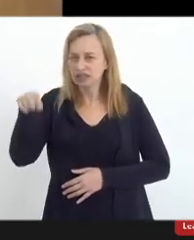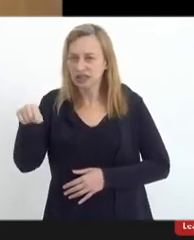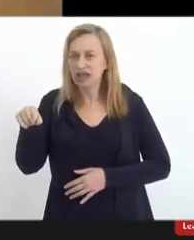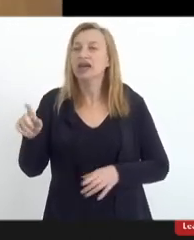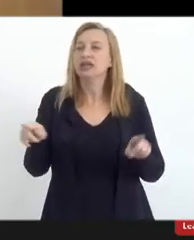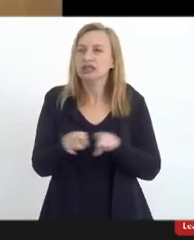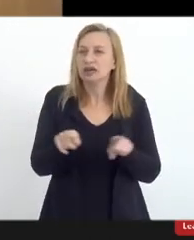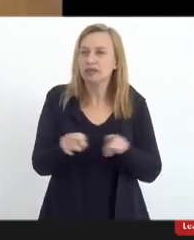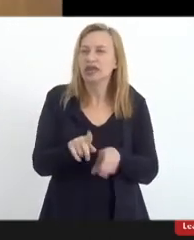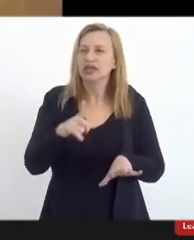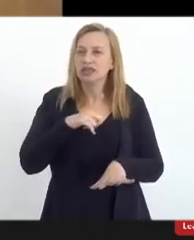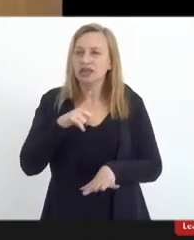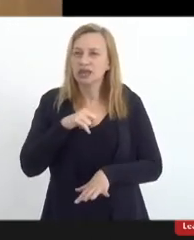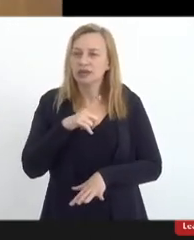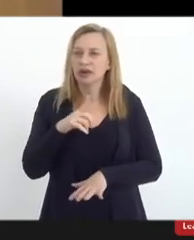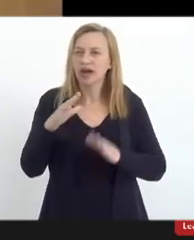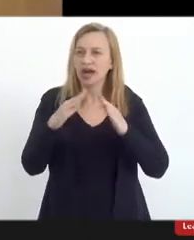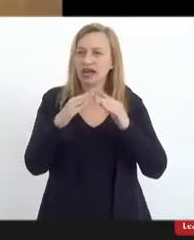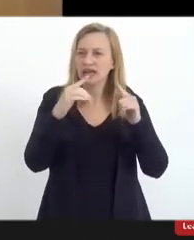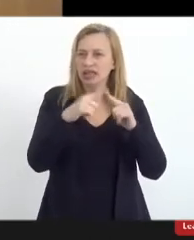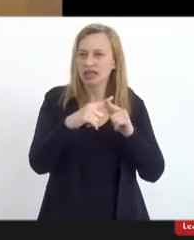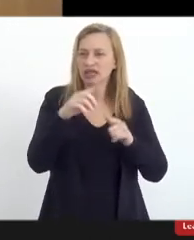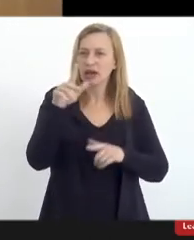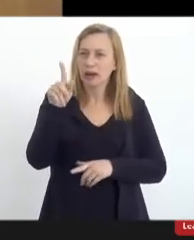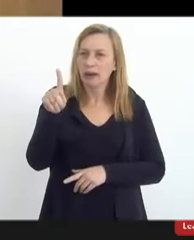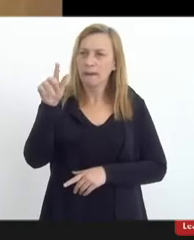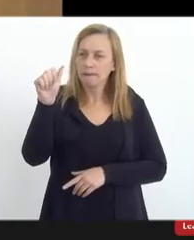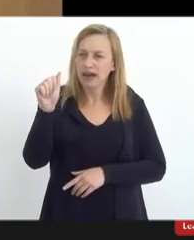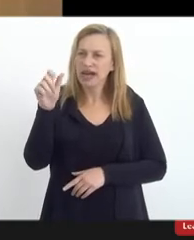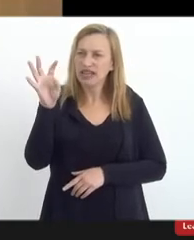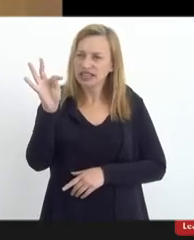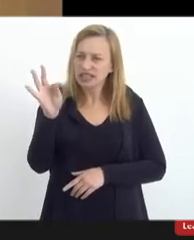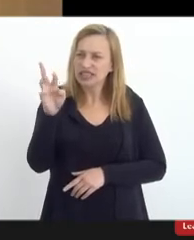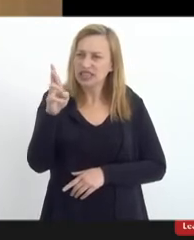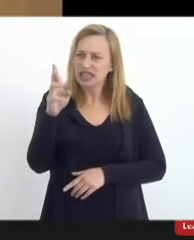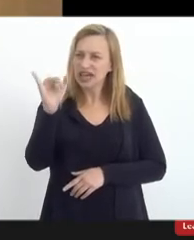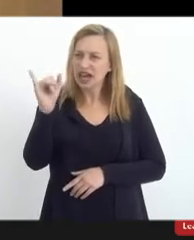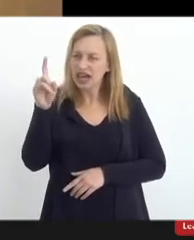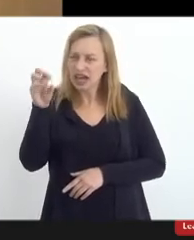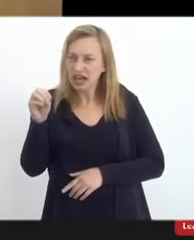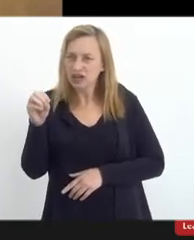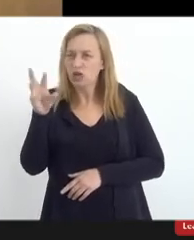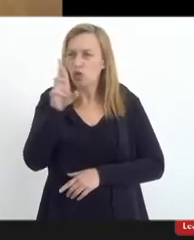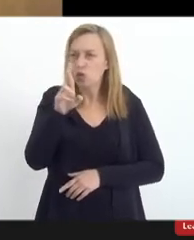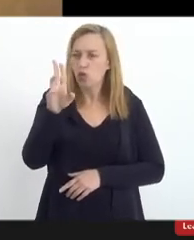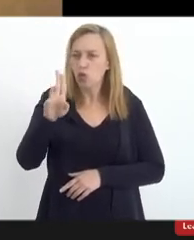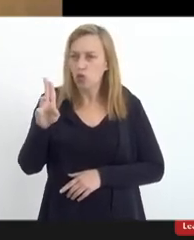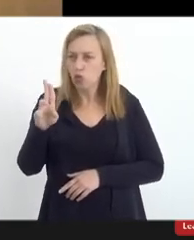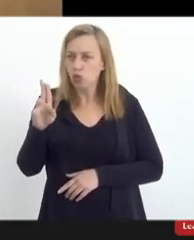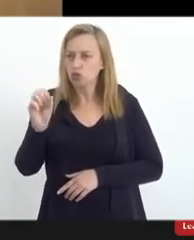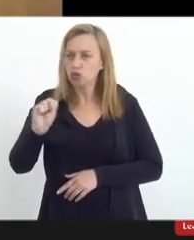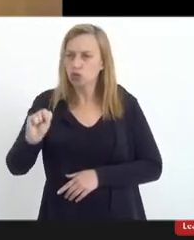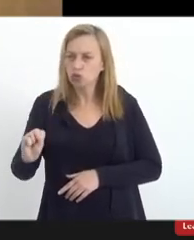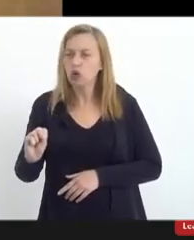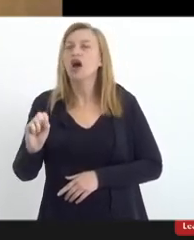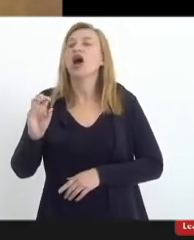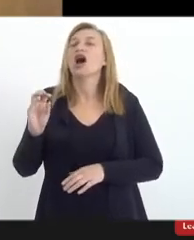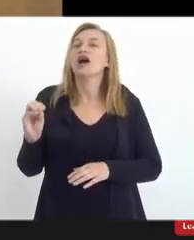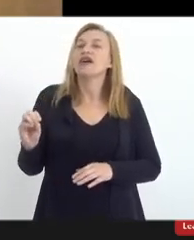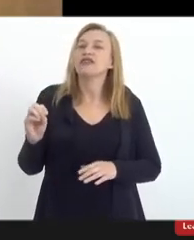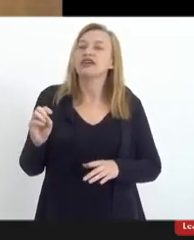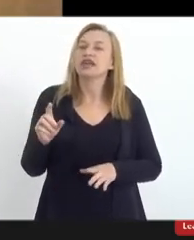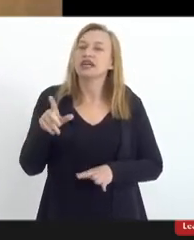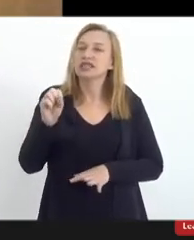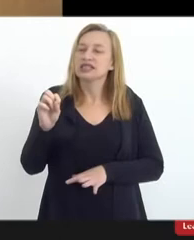Ortodoxa do Patriarcado Russo, que fica em Santa Tereza, que agora tem um novo